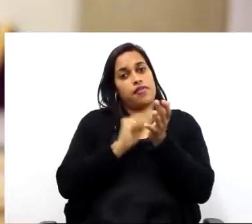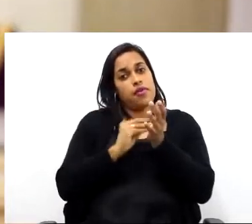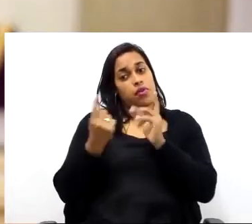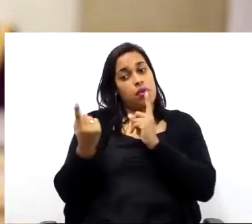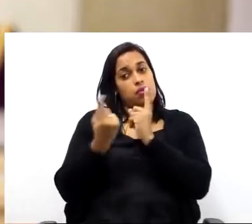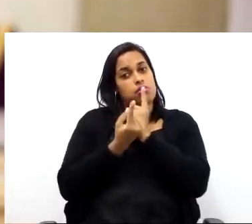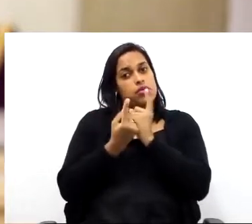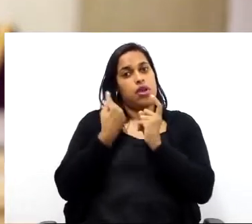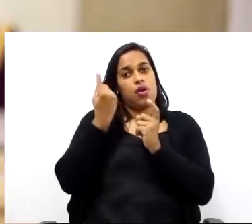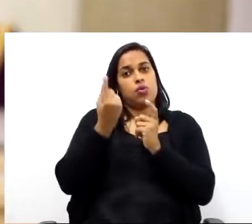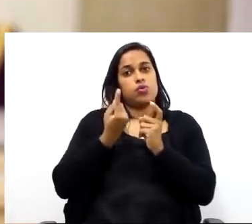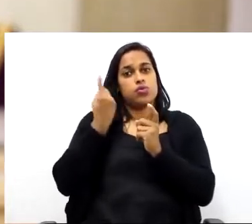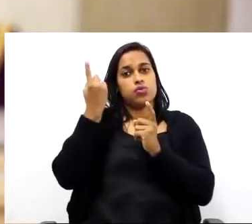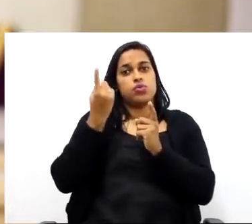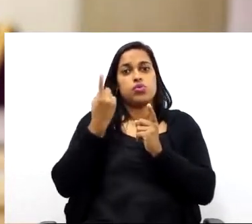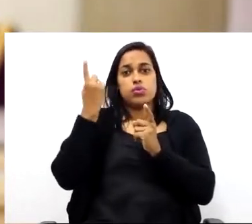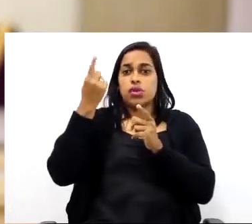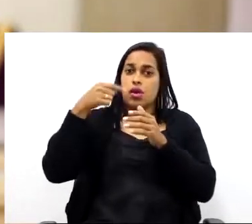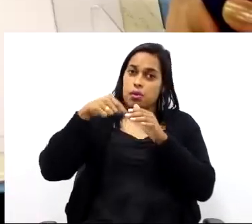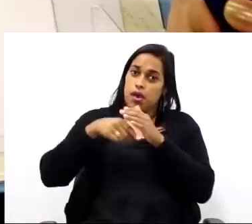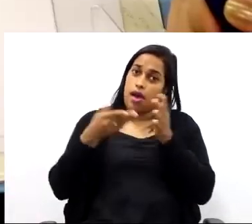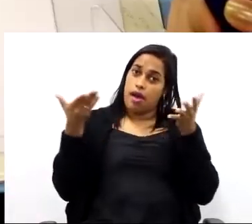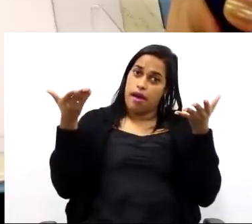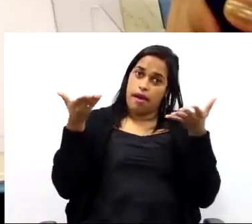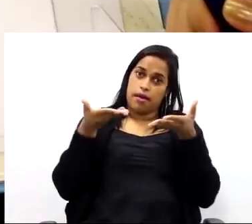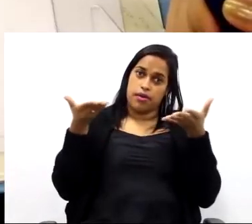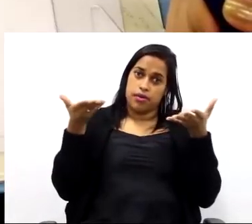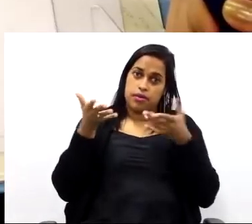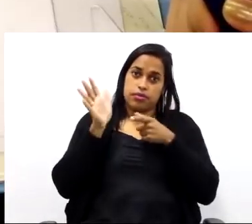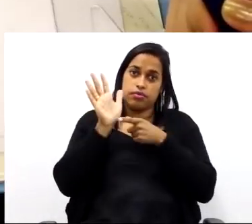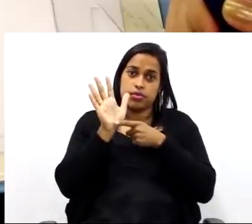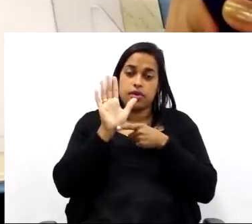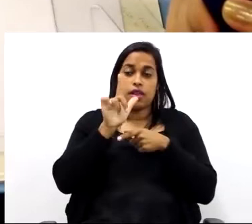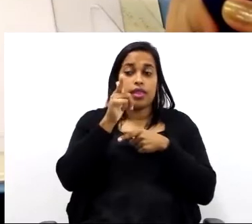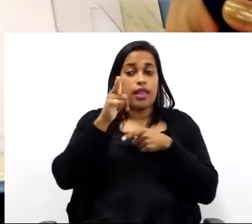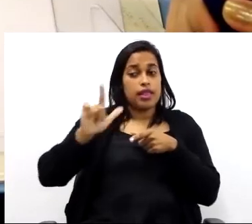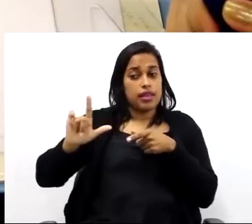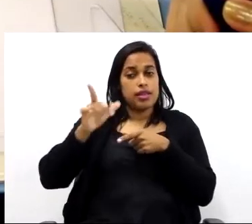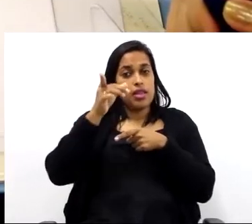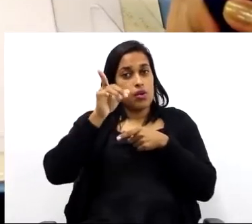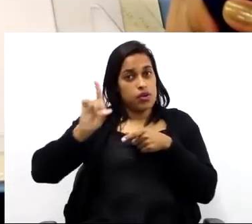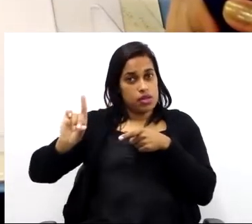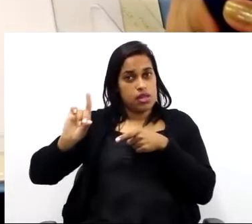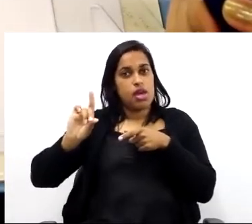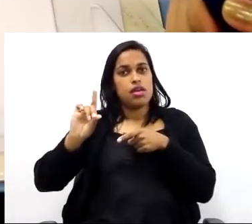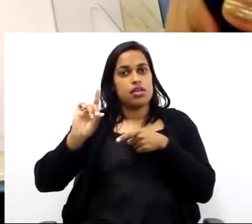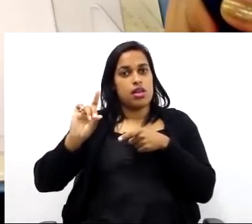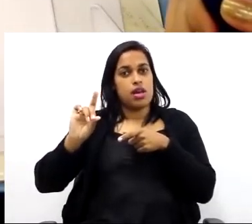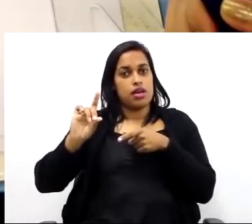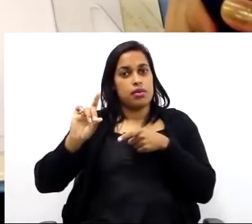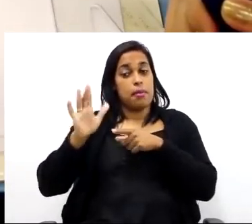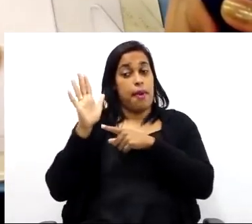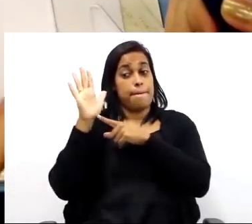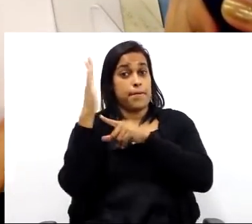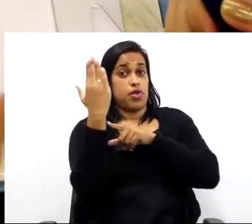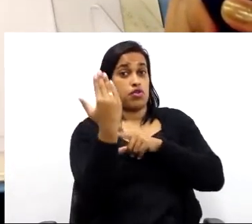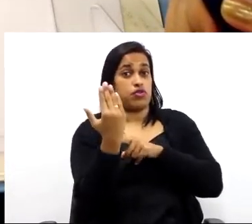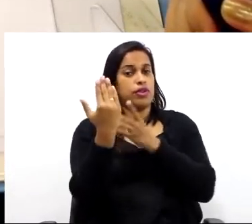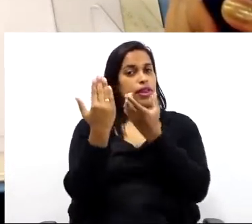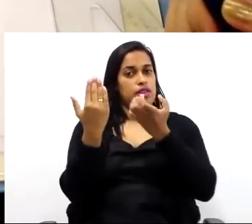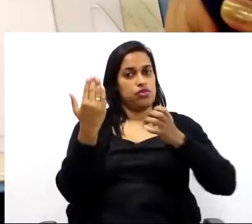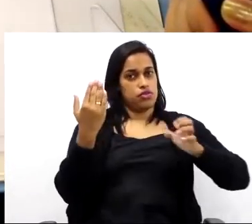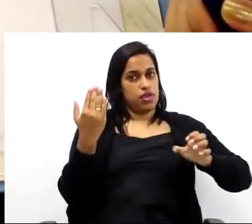faltando um cruzamento de alturas com profundidades. Que é o que vai acontecer aqui na vista lateral direita, projetada do meu lado esquerdo.